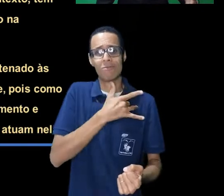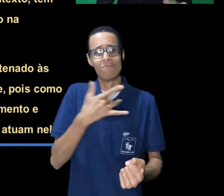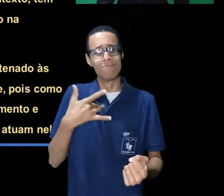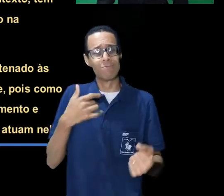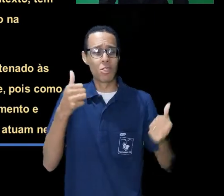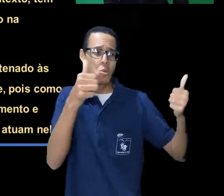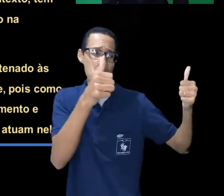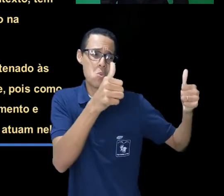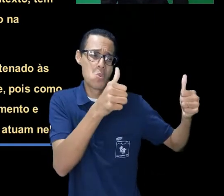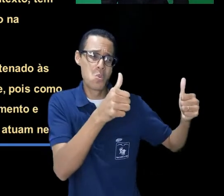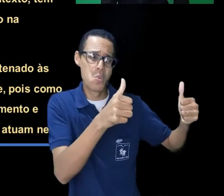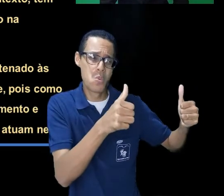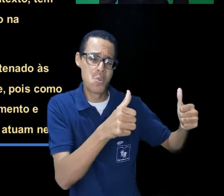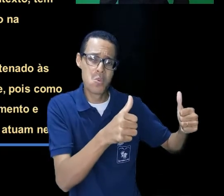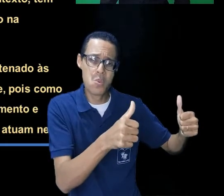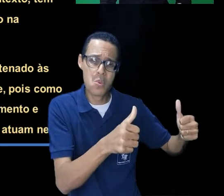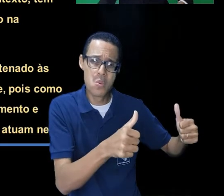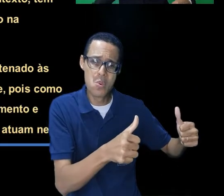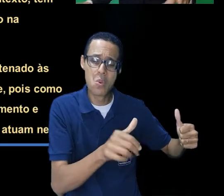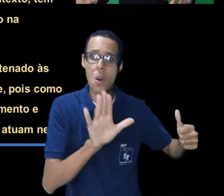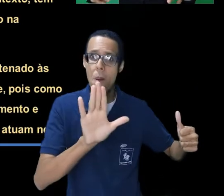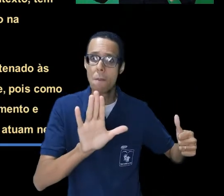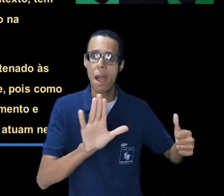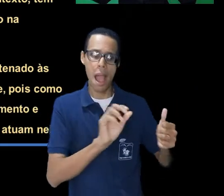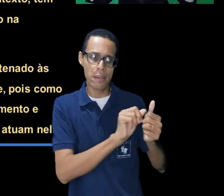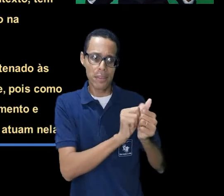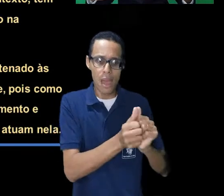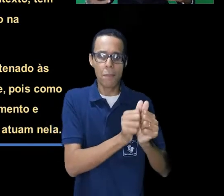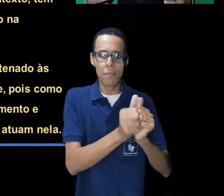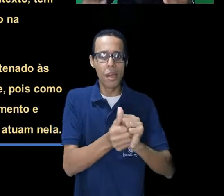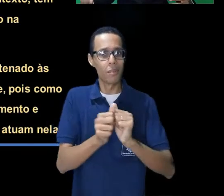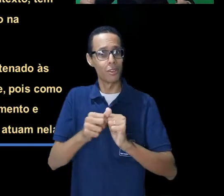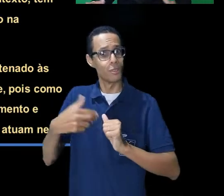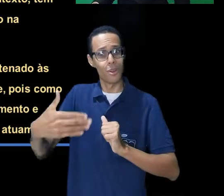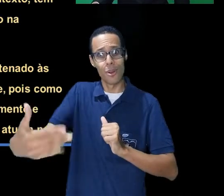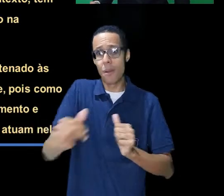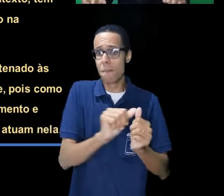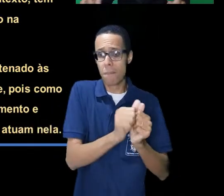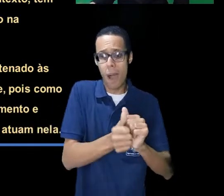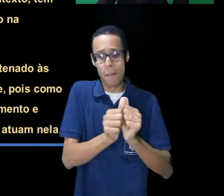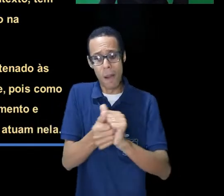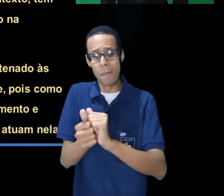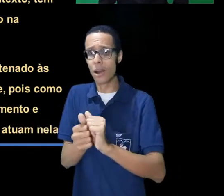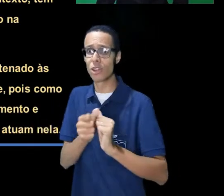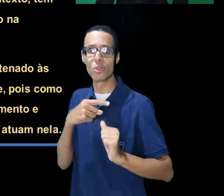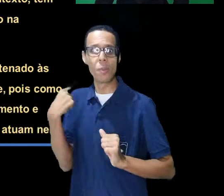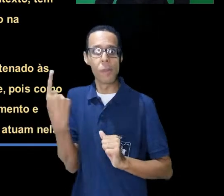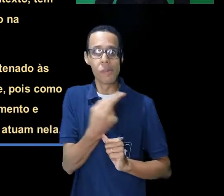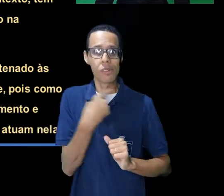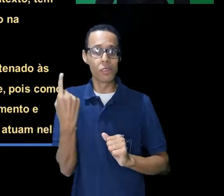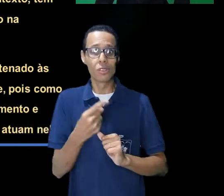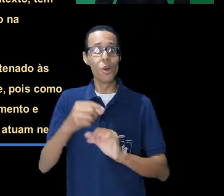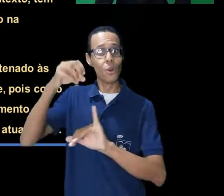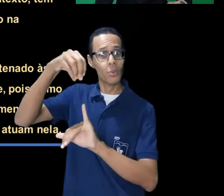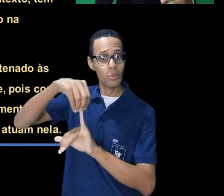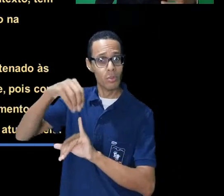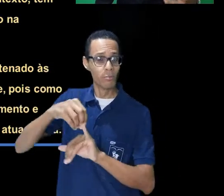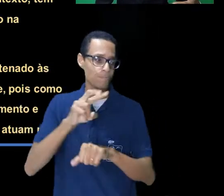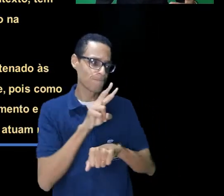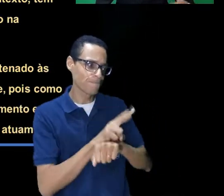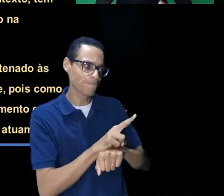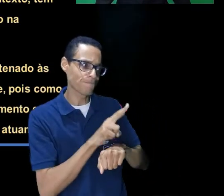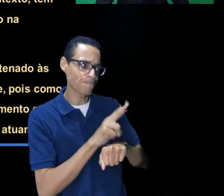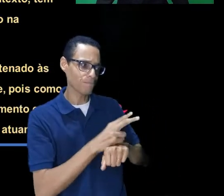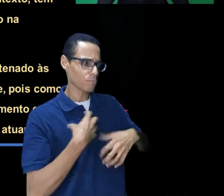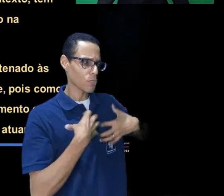As condições de trabalho nesse contexto têm sido intensas e, com certeza, o estresse se